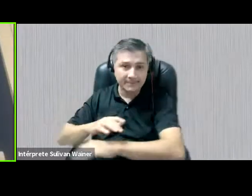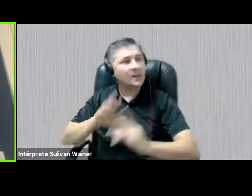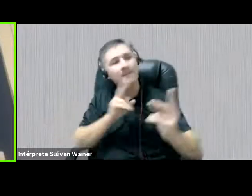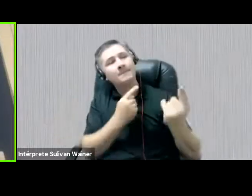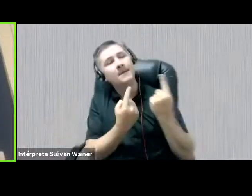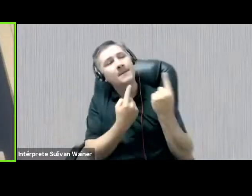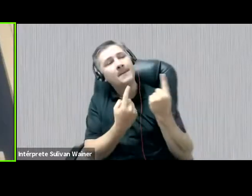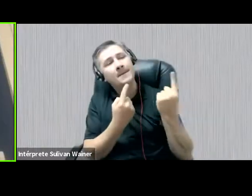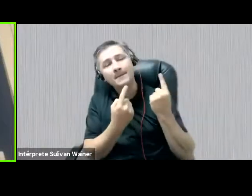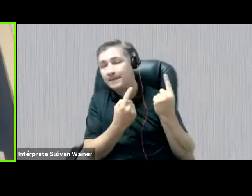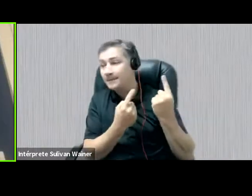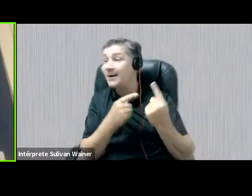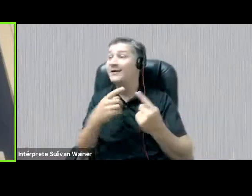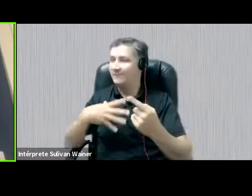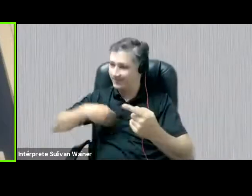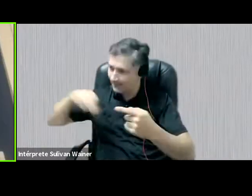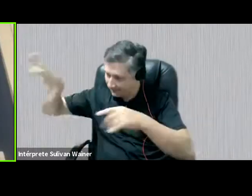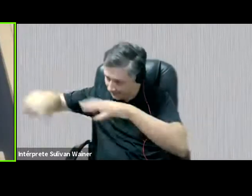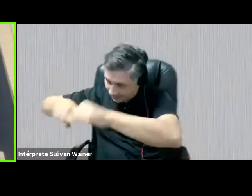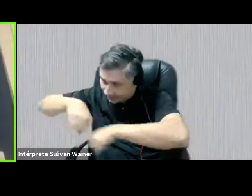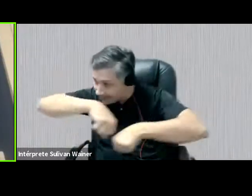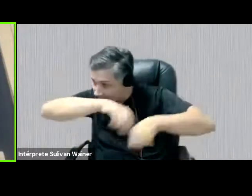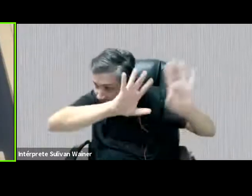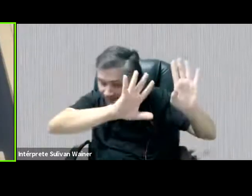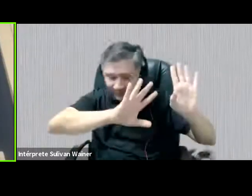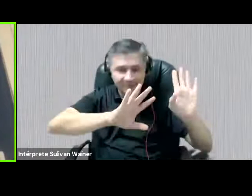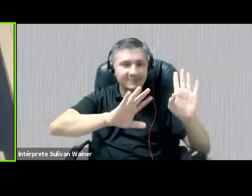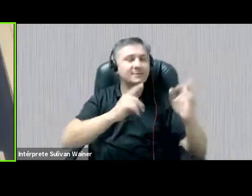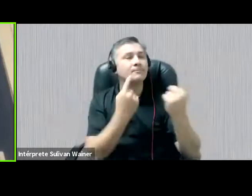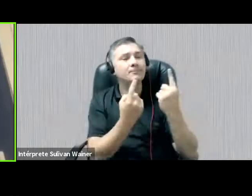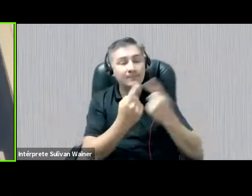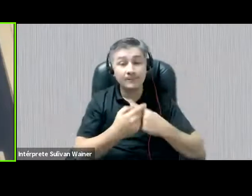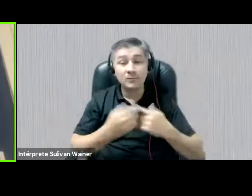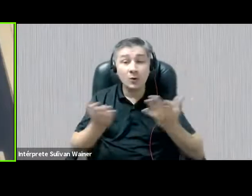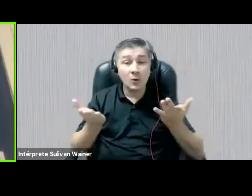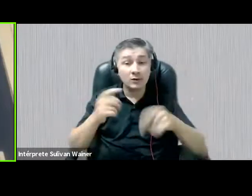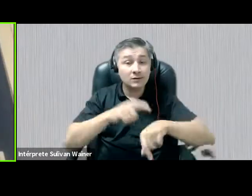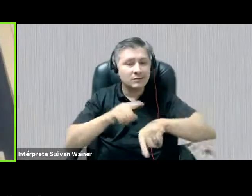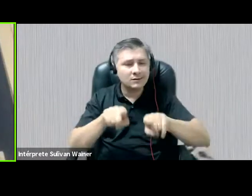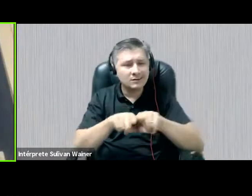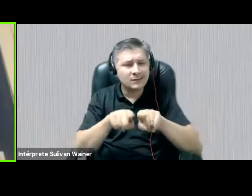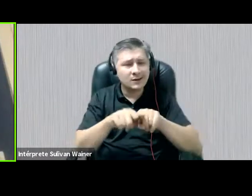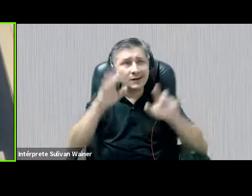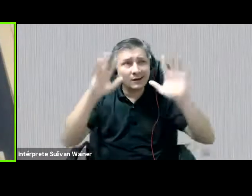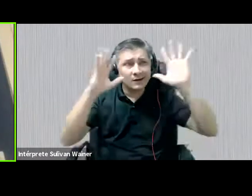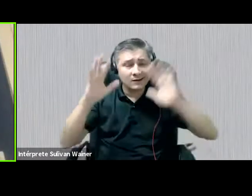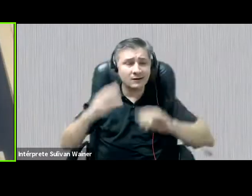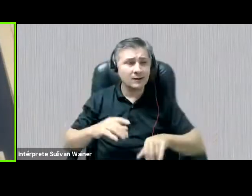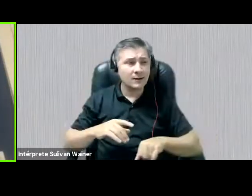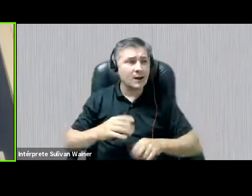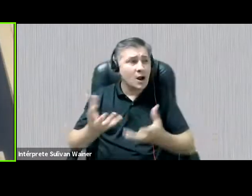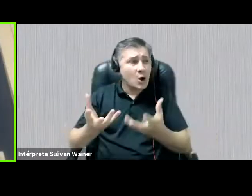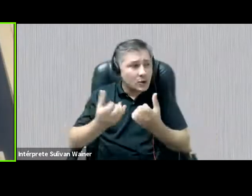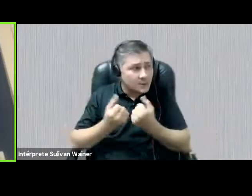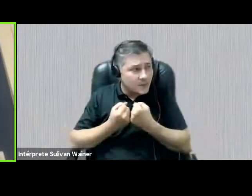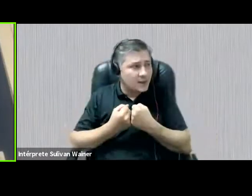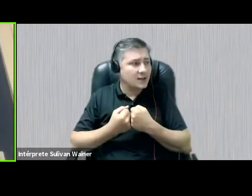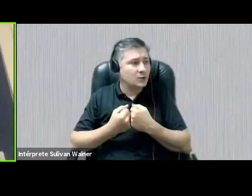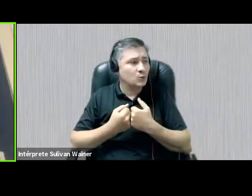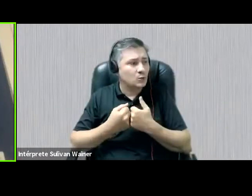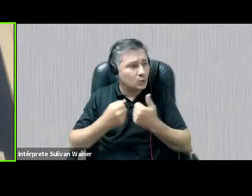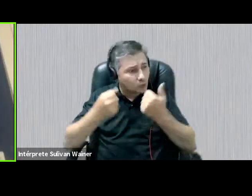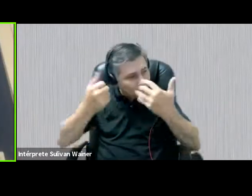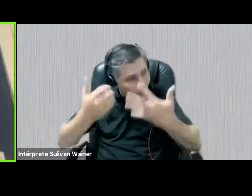professores. E aqui me vem muito a questão do acolhimento, da escuta, da mediação de várias demandas que